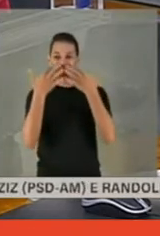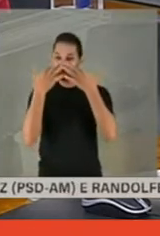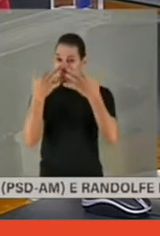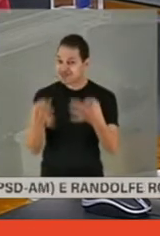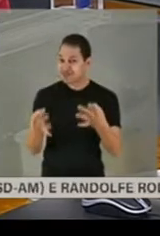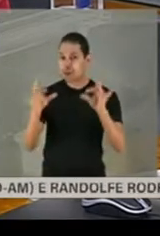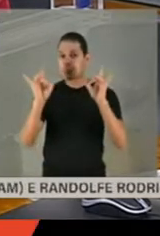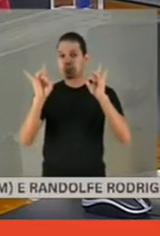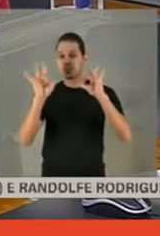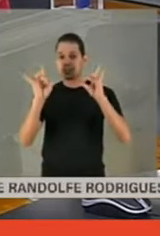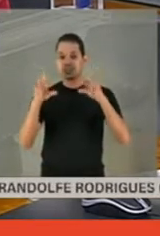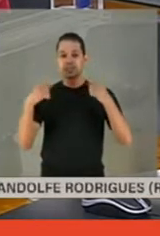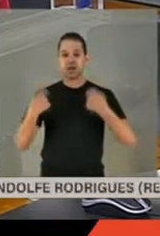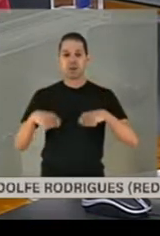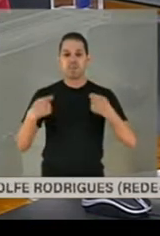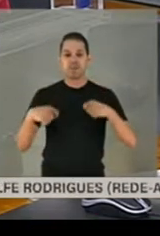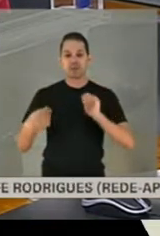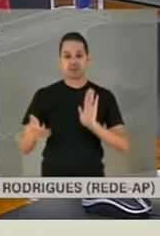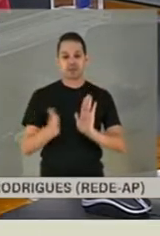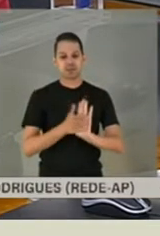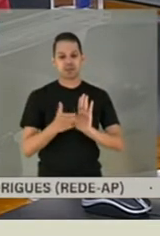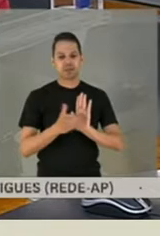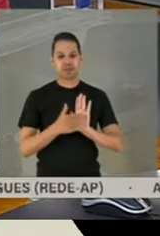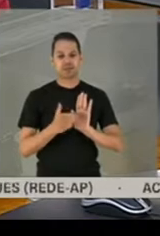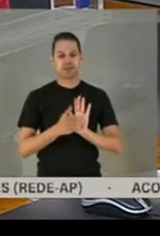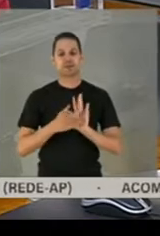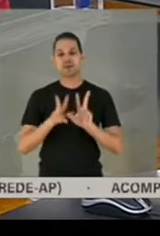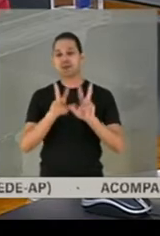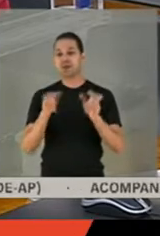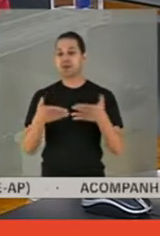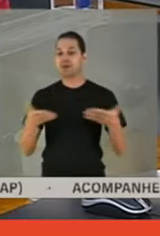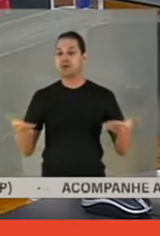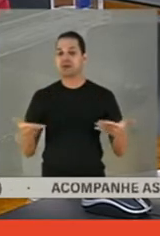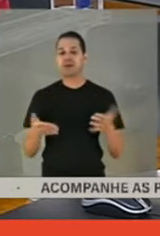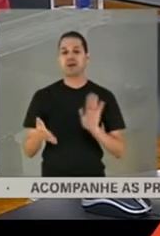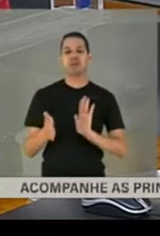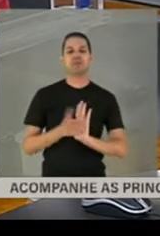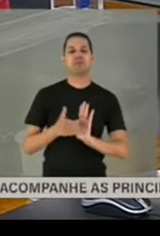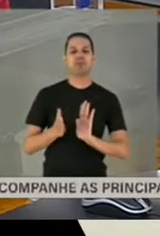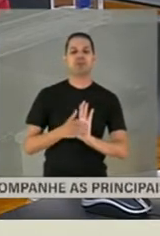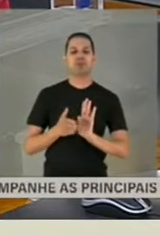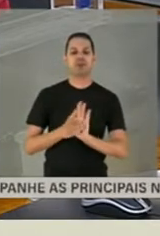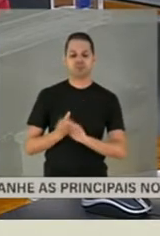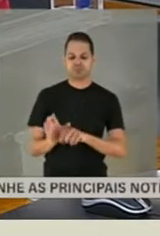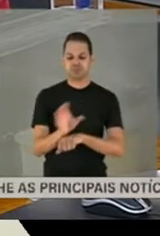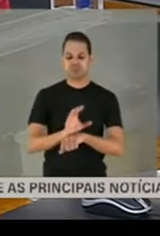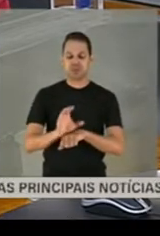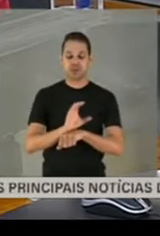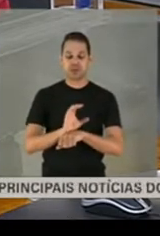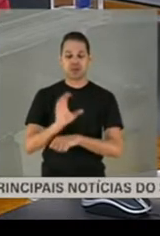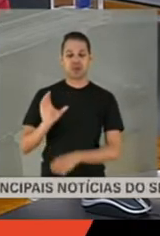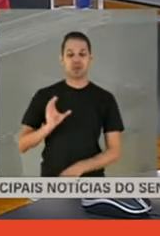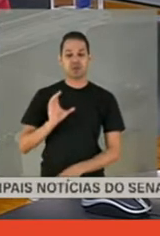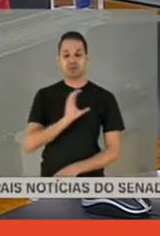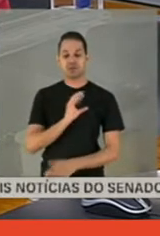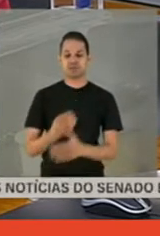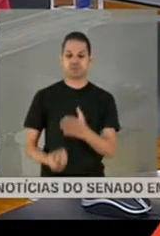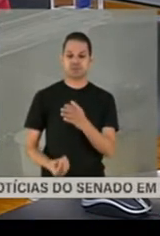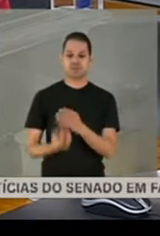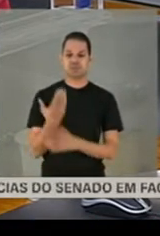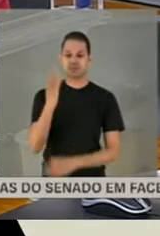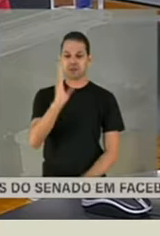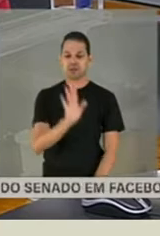especial a uma das propostas em relação a isso. Que é a proposta da Constituição de uma comissão nacional